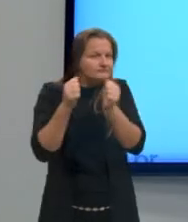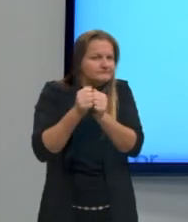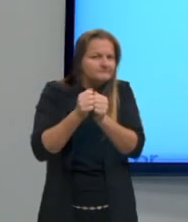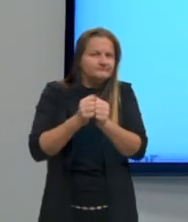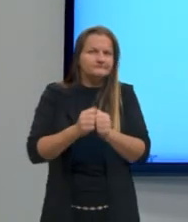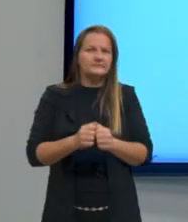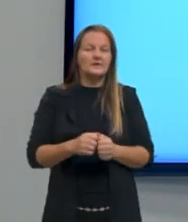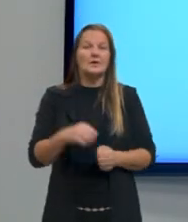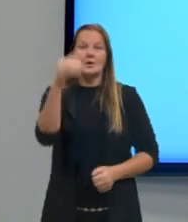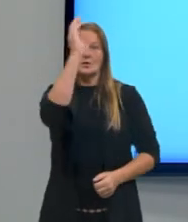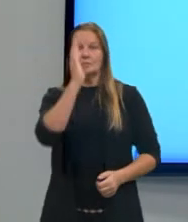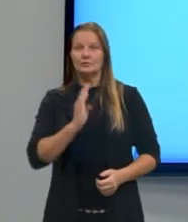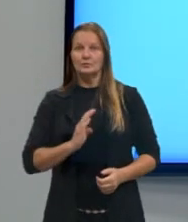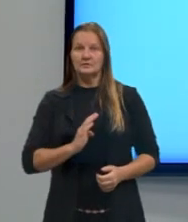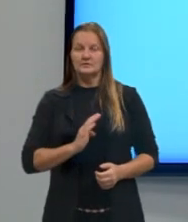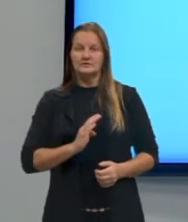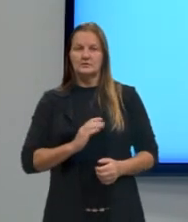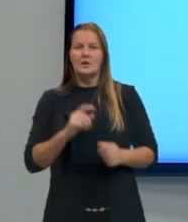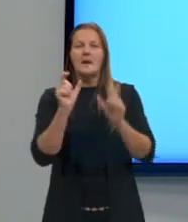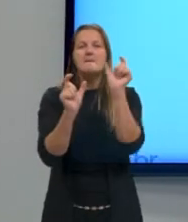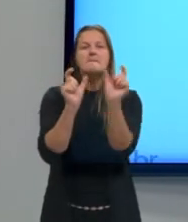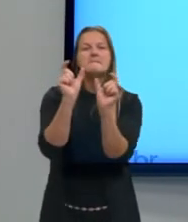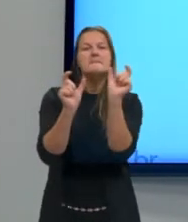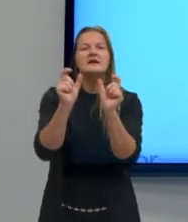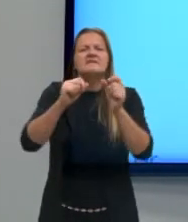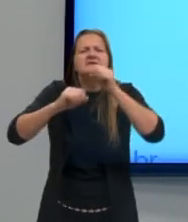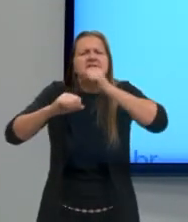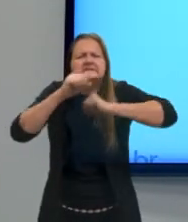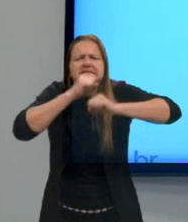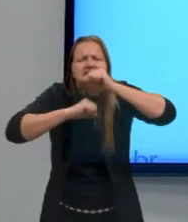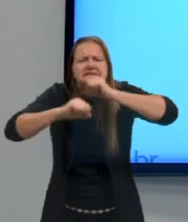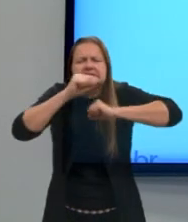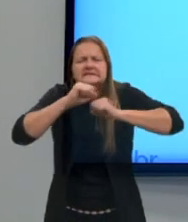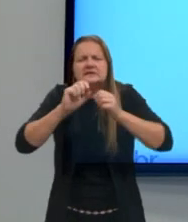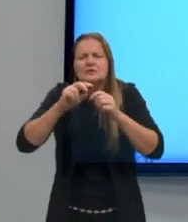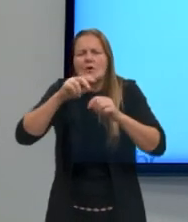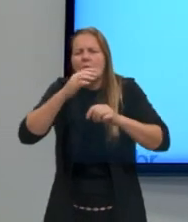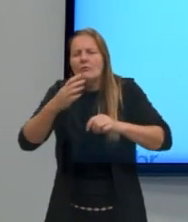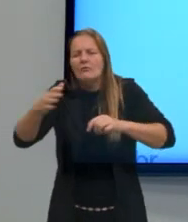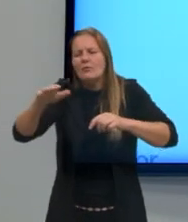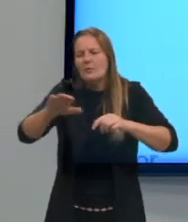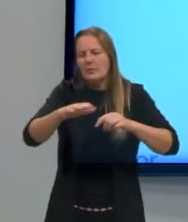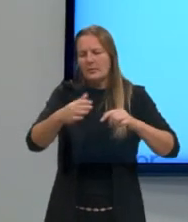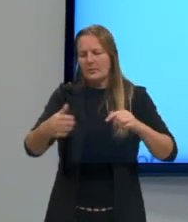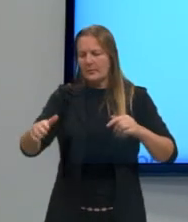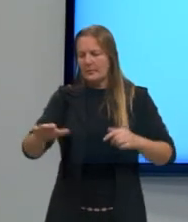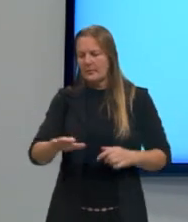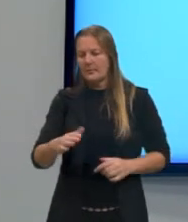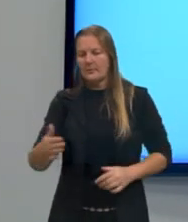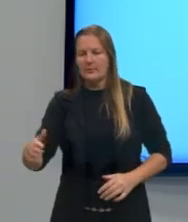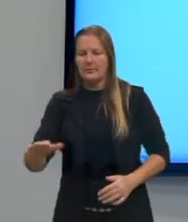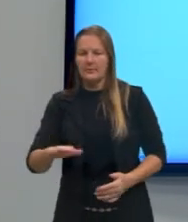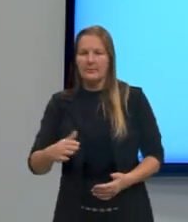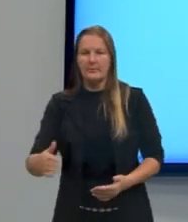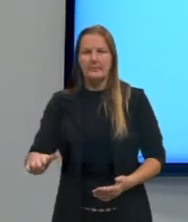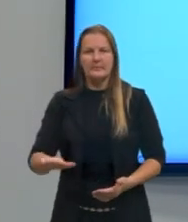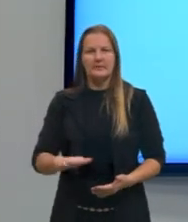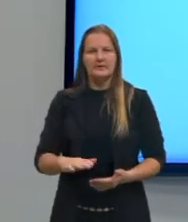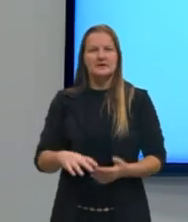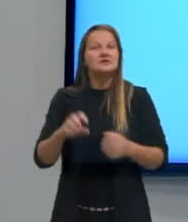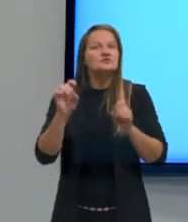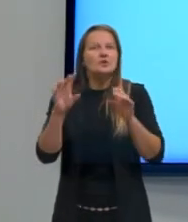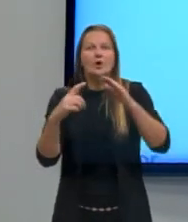No Brasil, as palavras envelhecem e caem como folhas secas. Não é somente pela